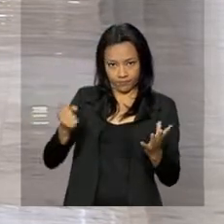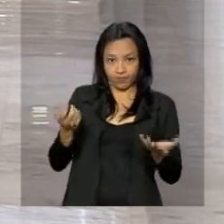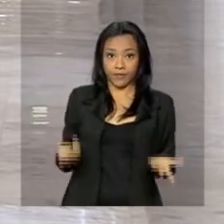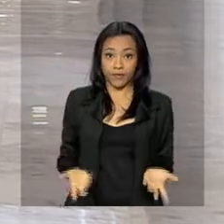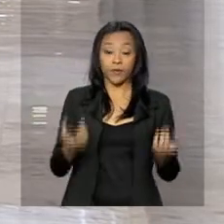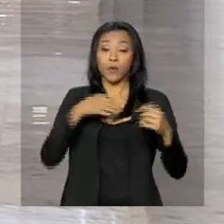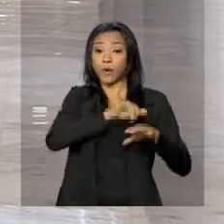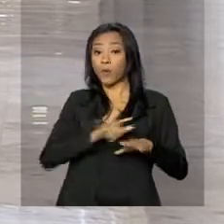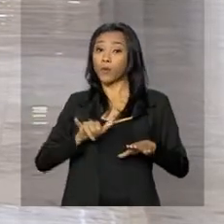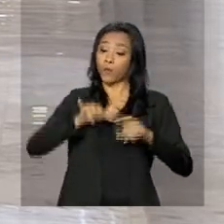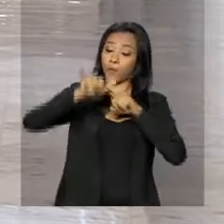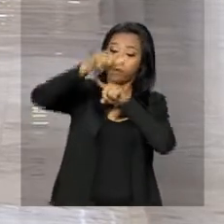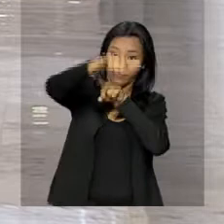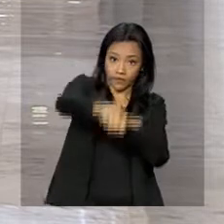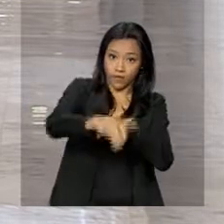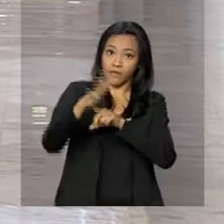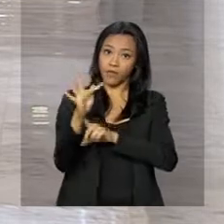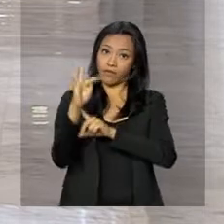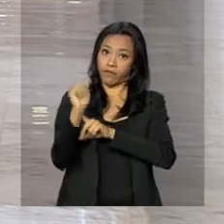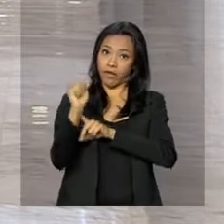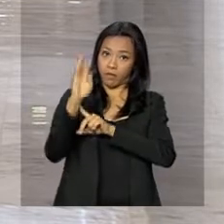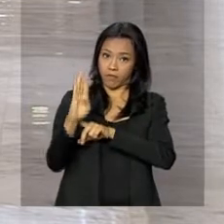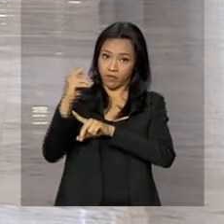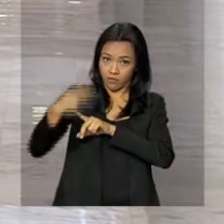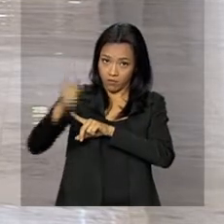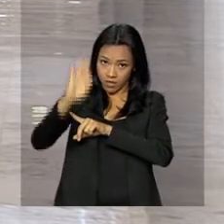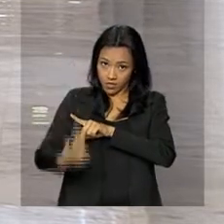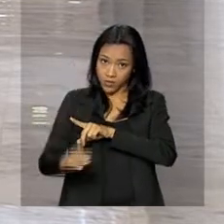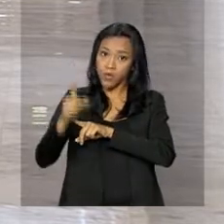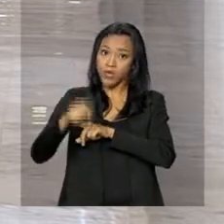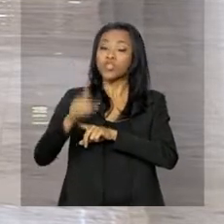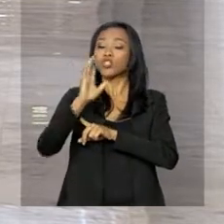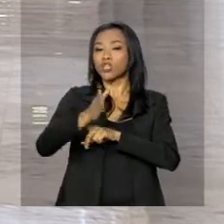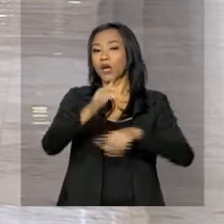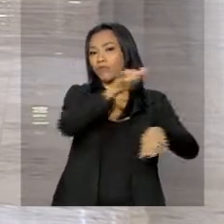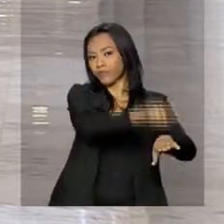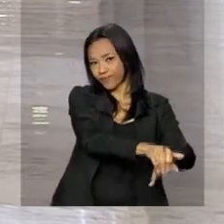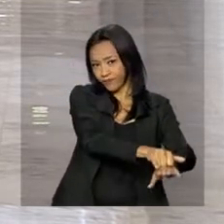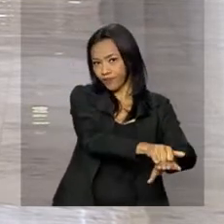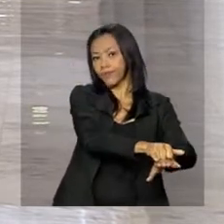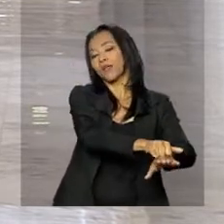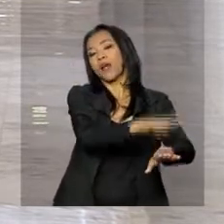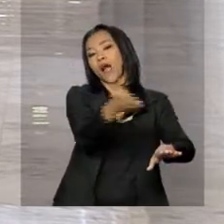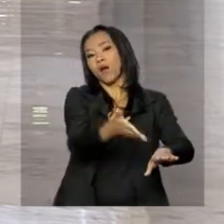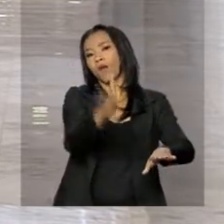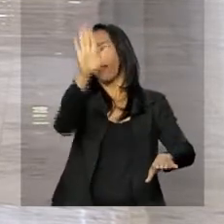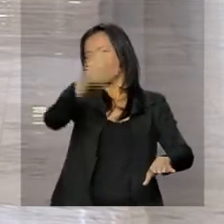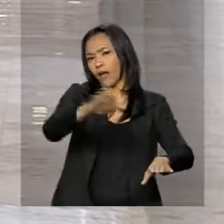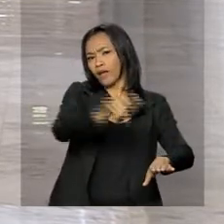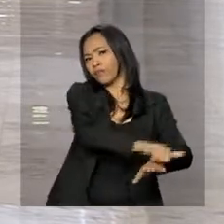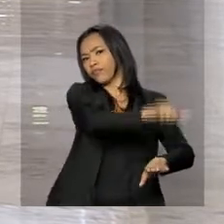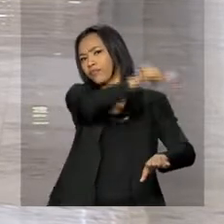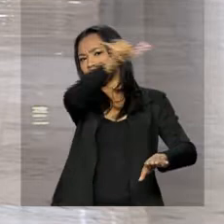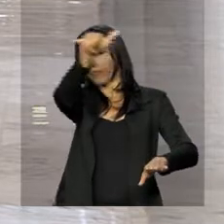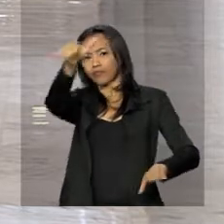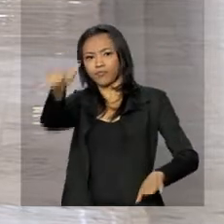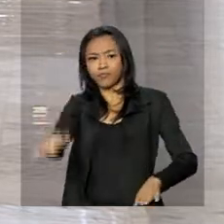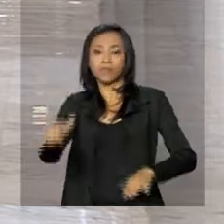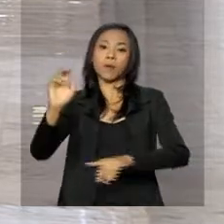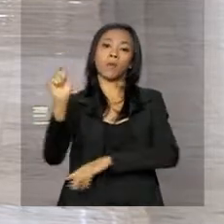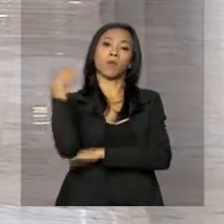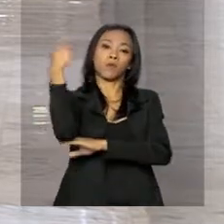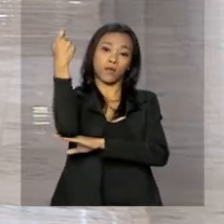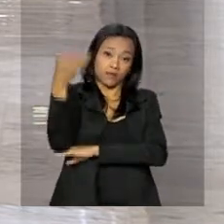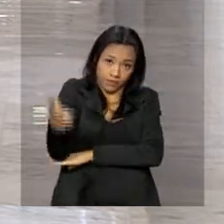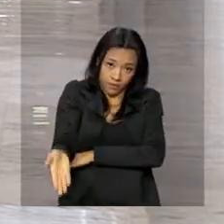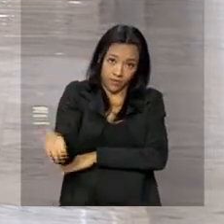O avião da Força Aérea Brasileira decolou esta manhã de Boa Vista e deve chegar agora, no início da tarde, em Porto Alegre, na capital